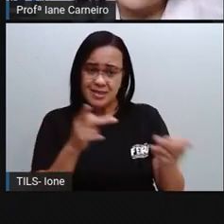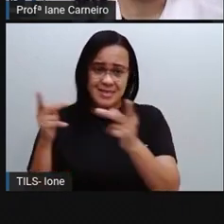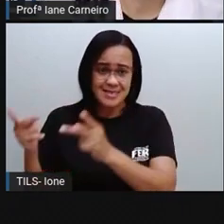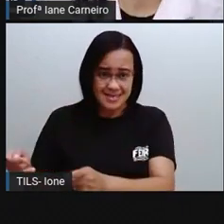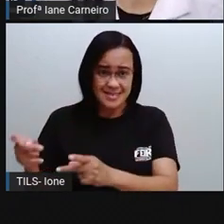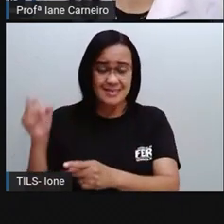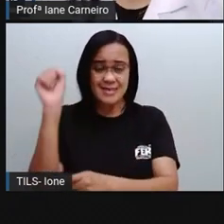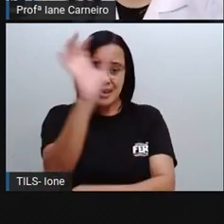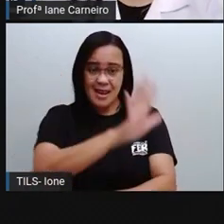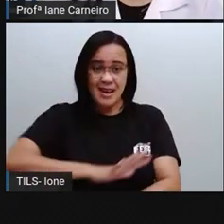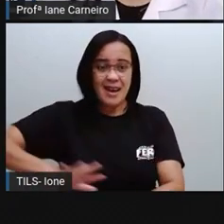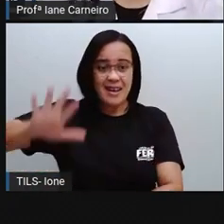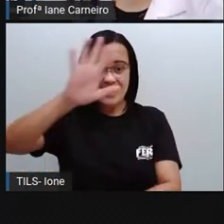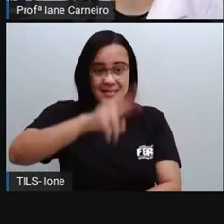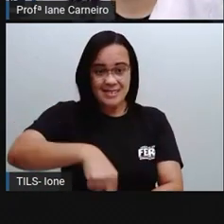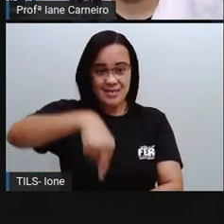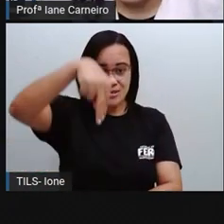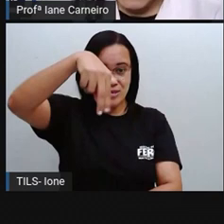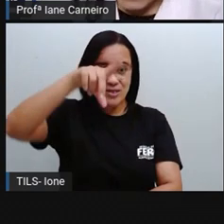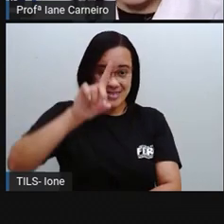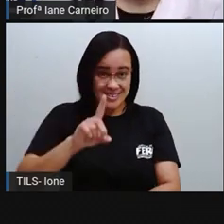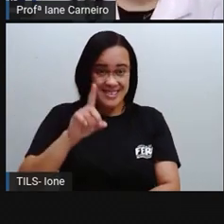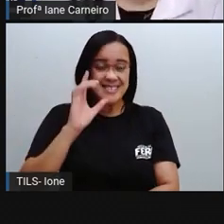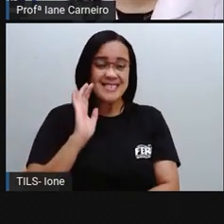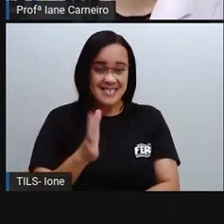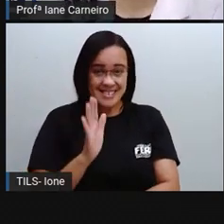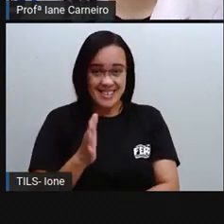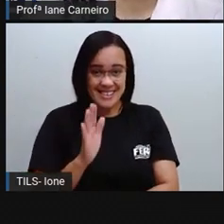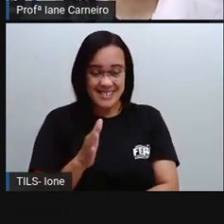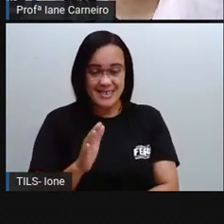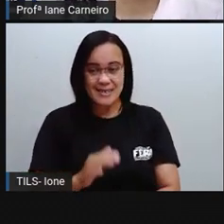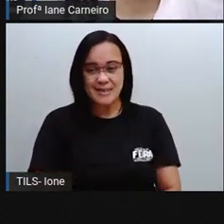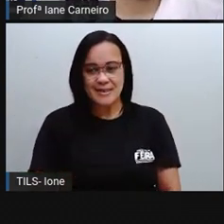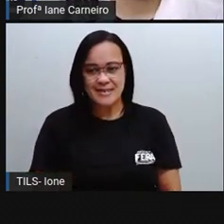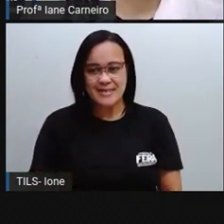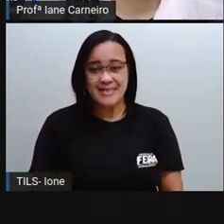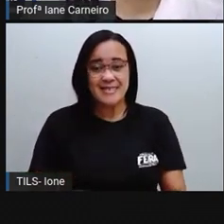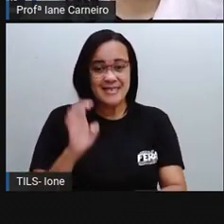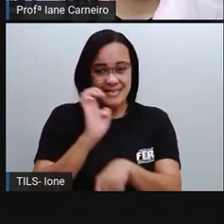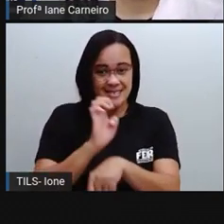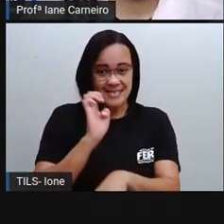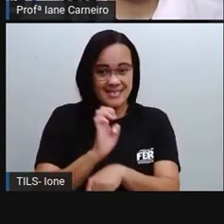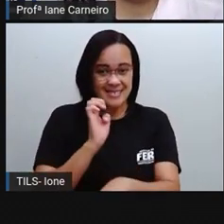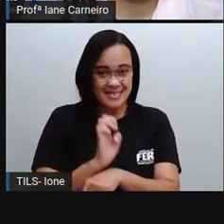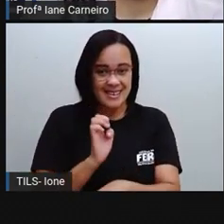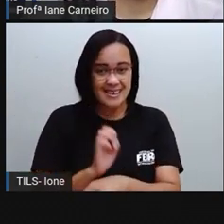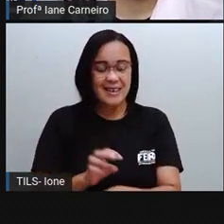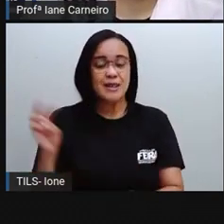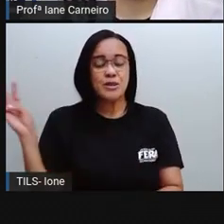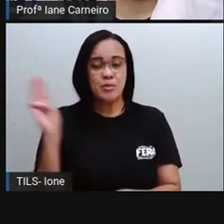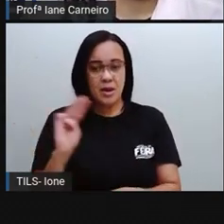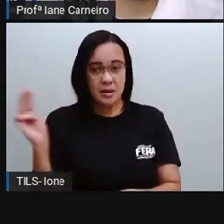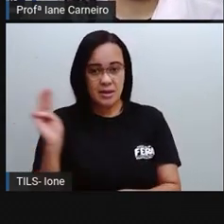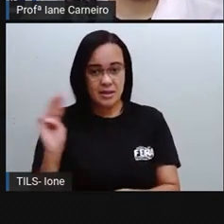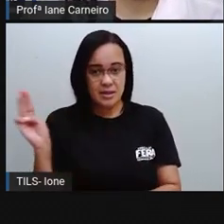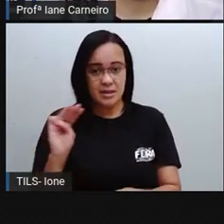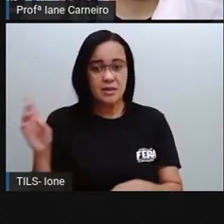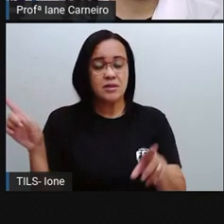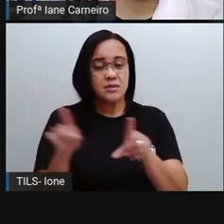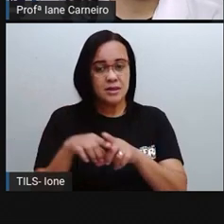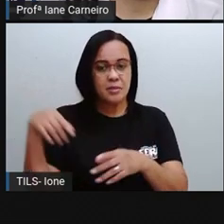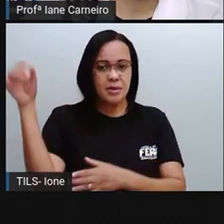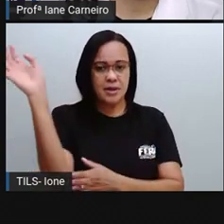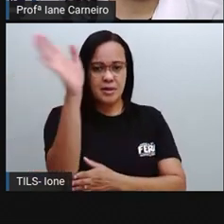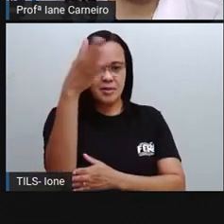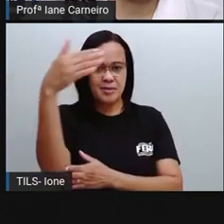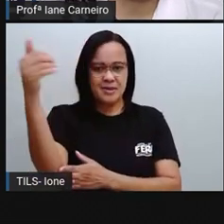Feira de Santana, mas nunca da região Nordeste. Aqui a gente tem o estado, ó, do Maranhão, a bandeira do Maranhão. Olha só